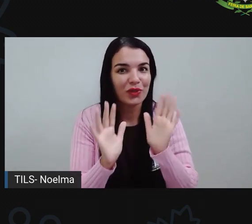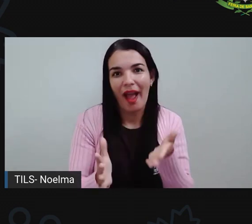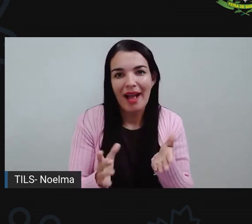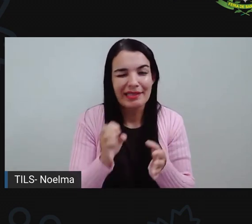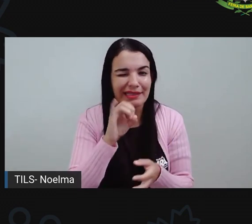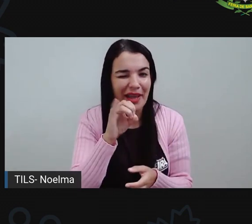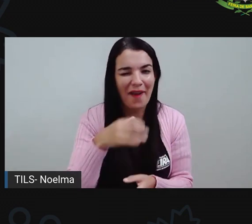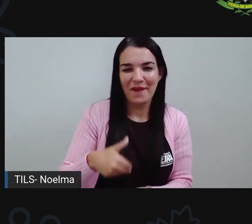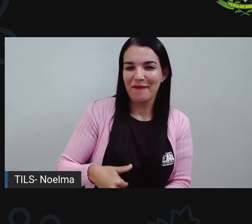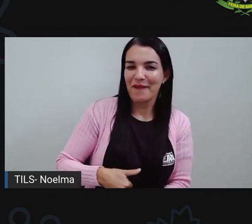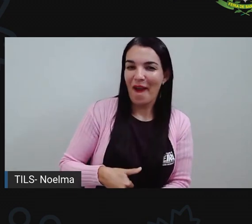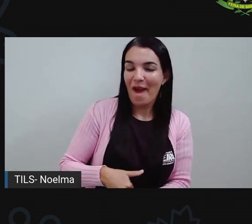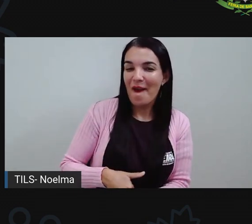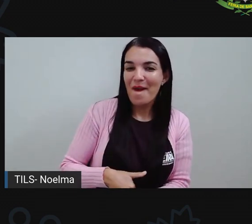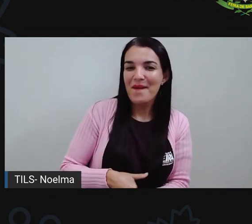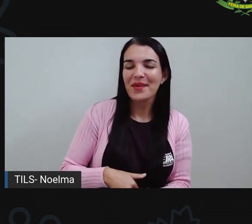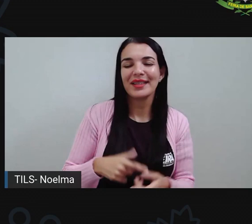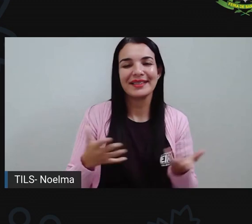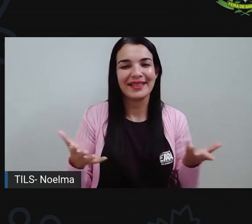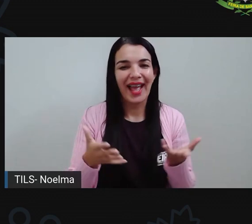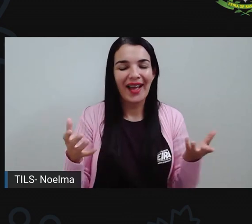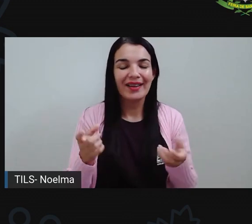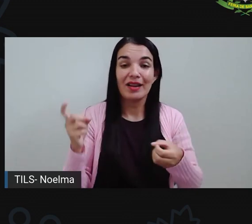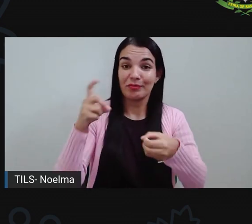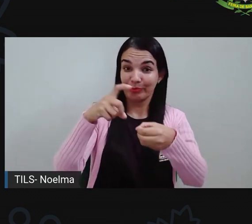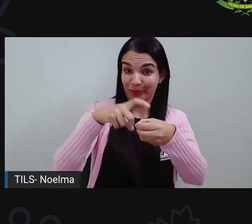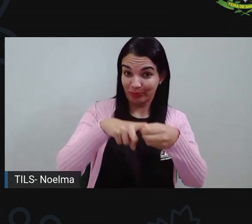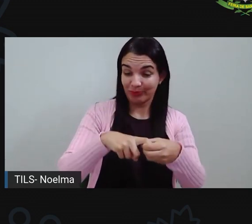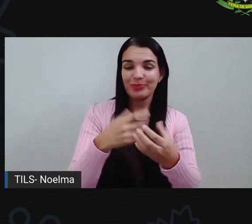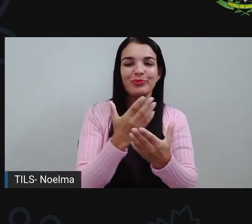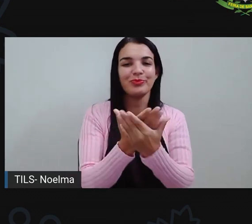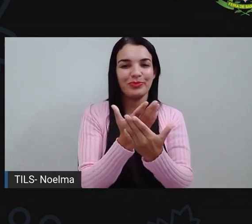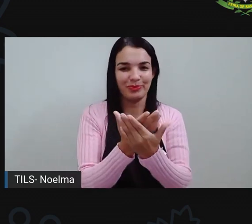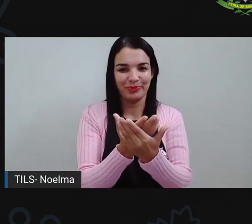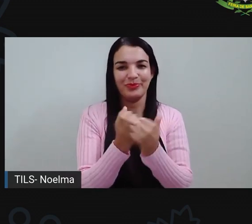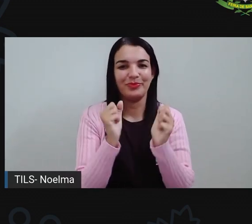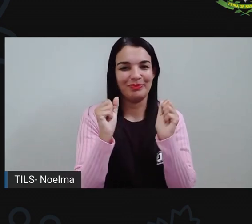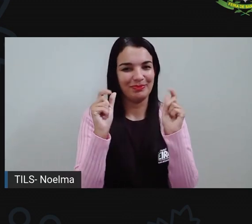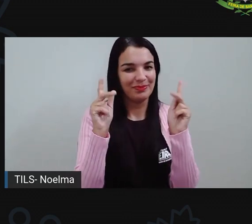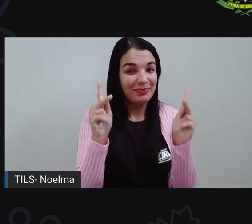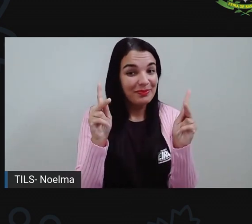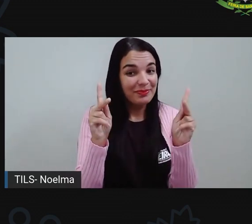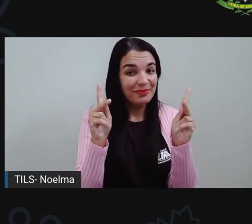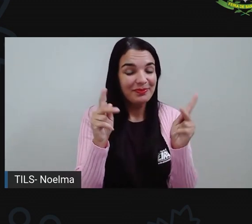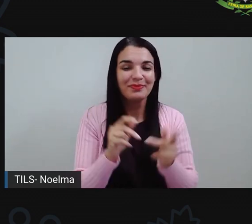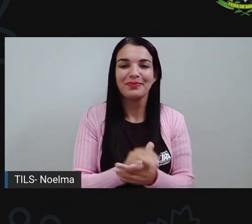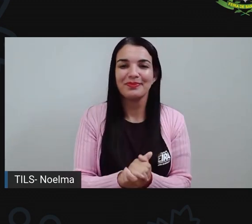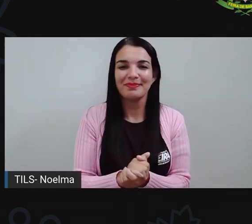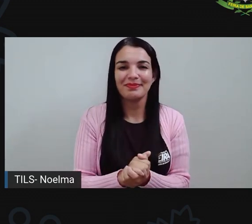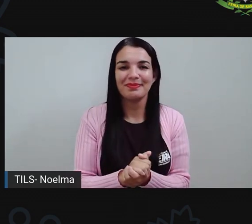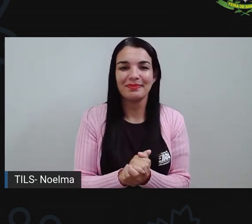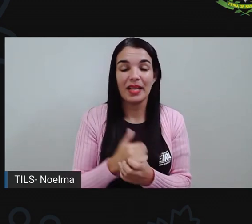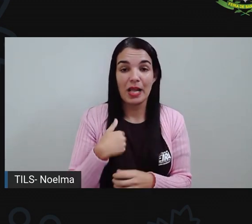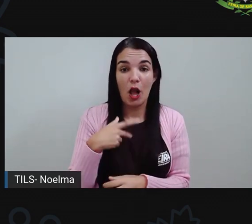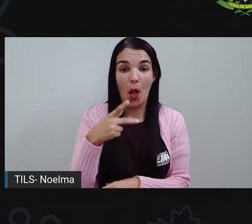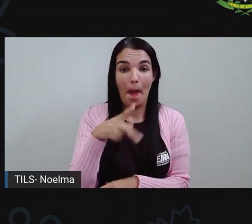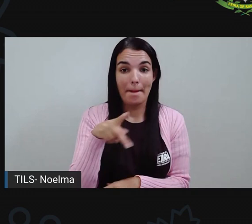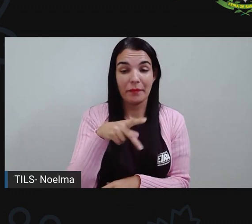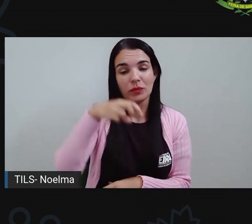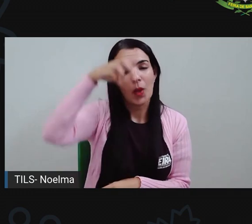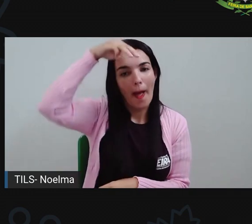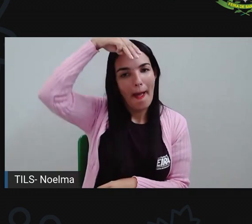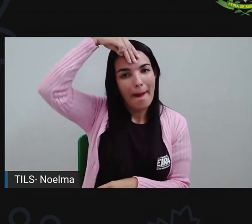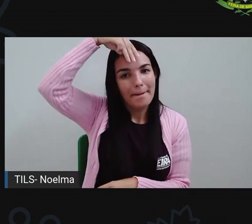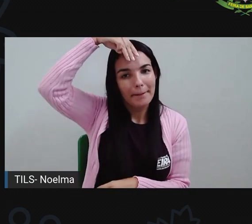certa fome, né? Agora nós vamos voltar à nossa aula, certo? Eu sou a professora